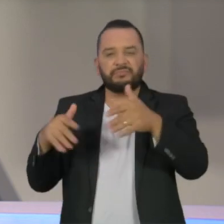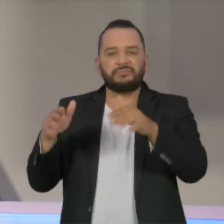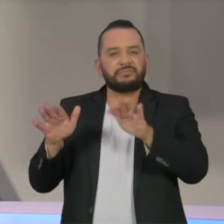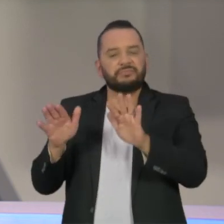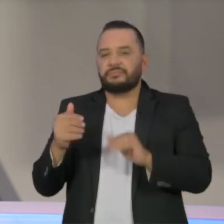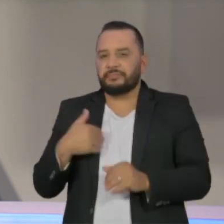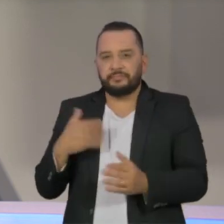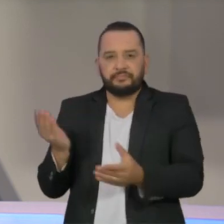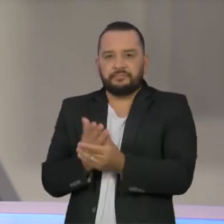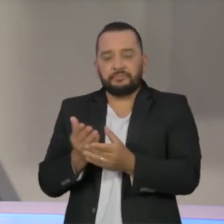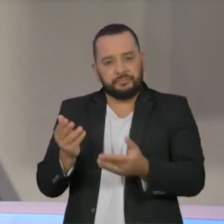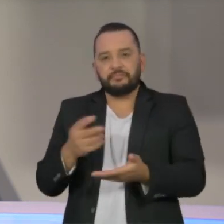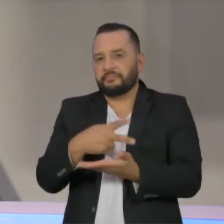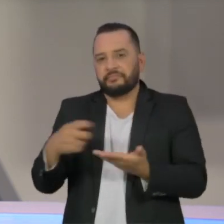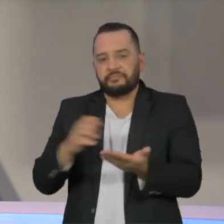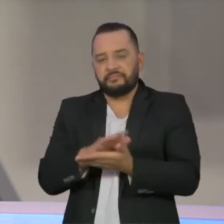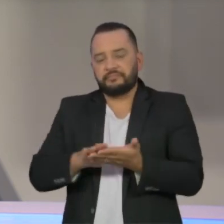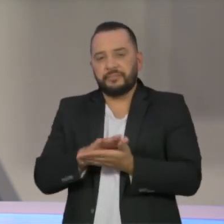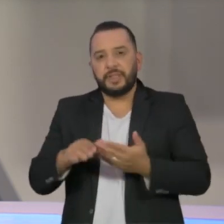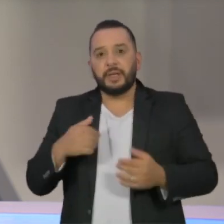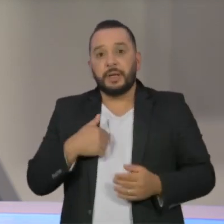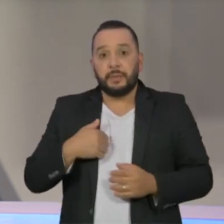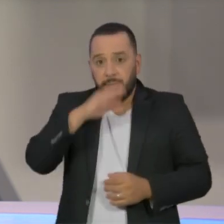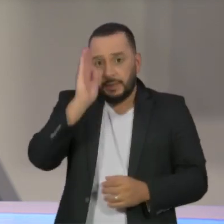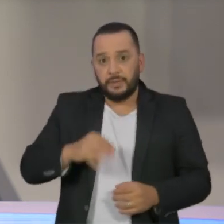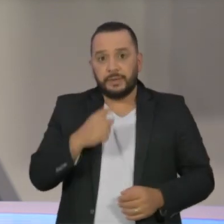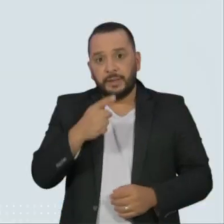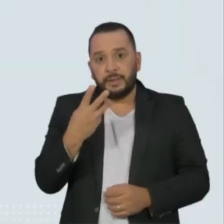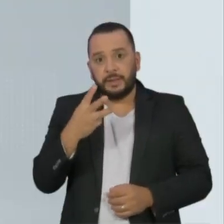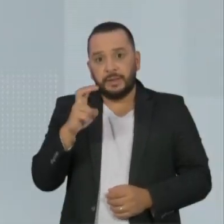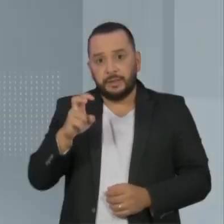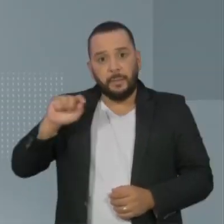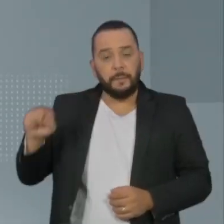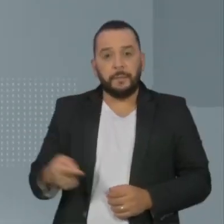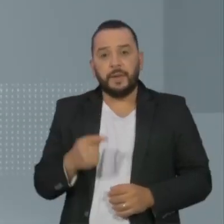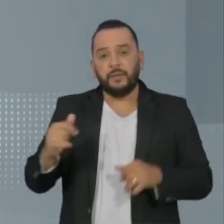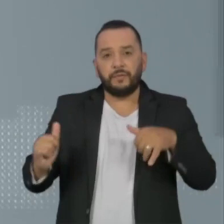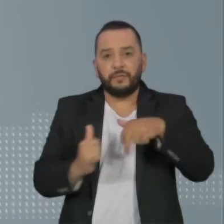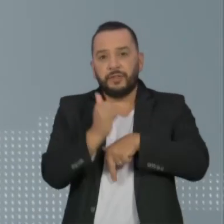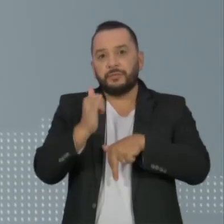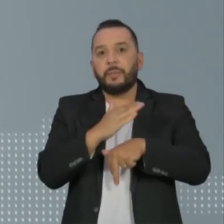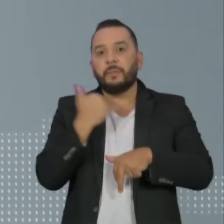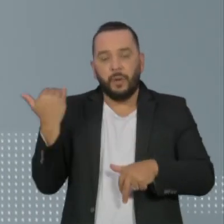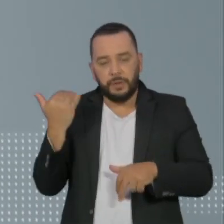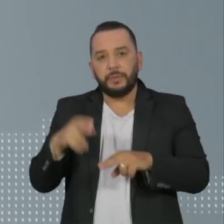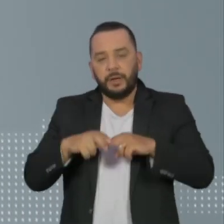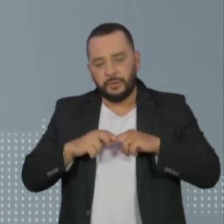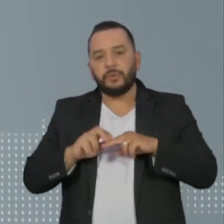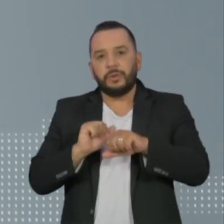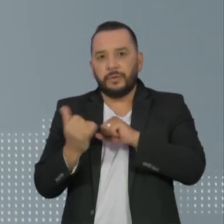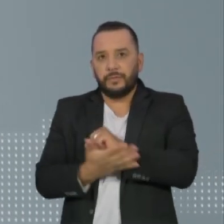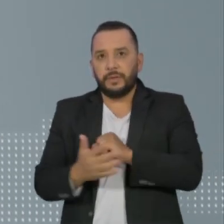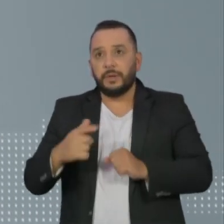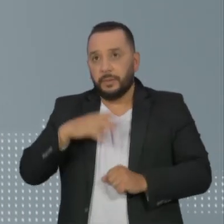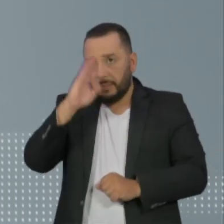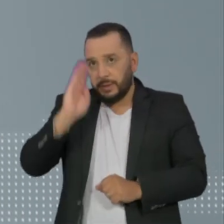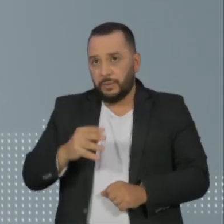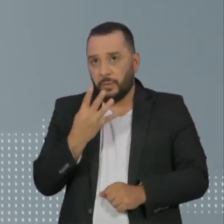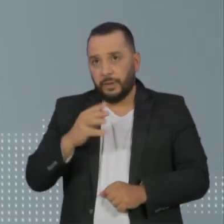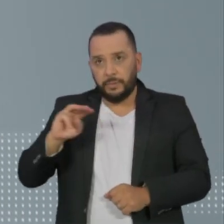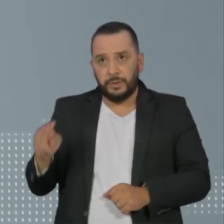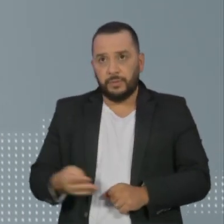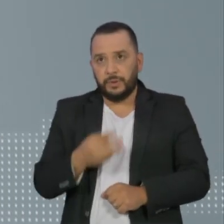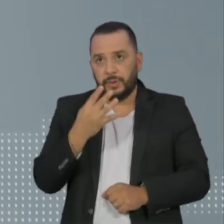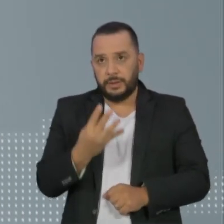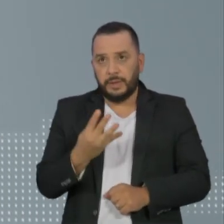Passou 135 mil vítimas do coronavírus. O país tem 4.457.000 casos,